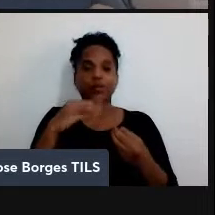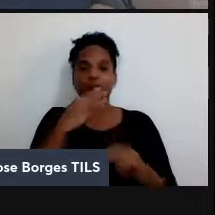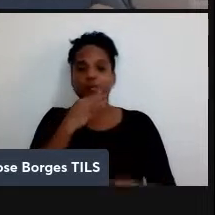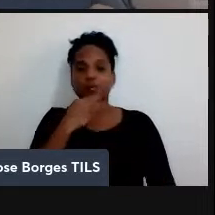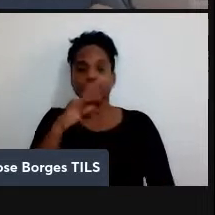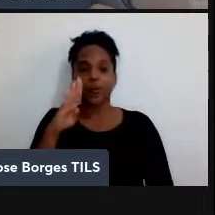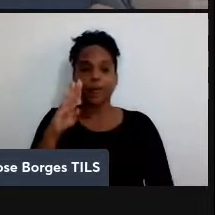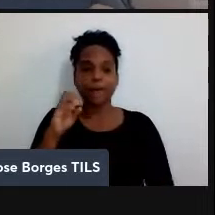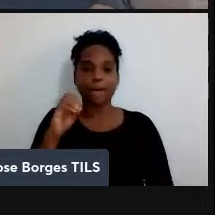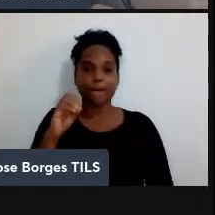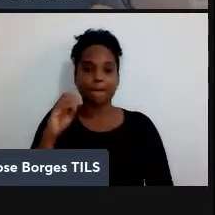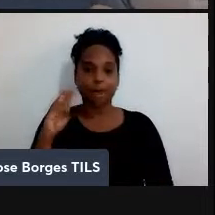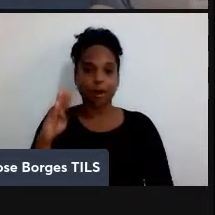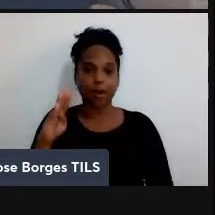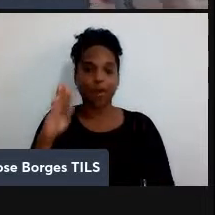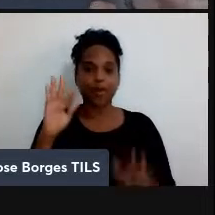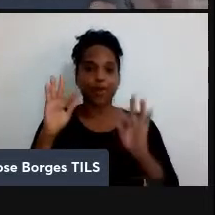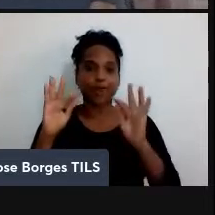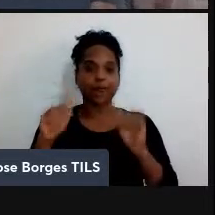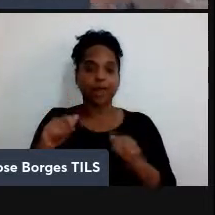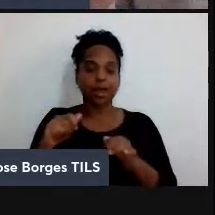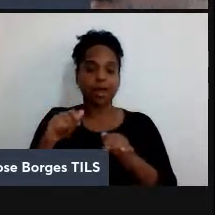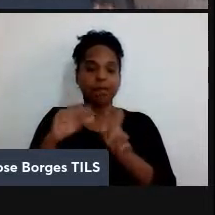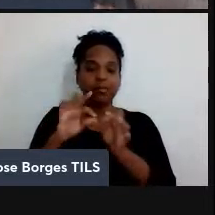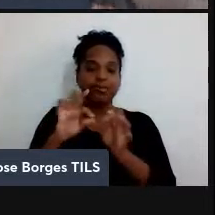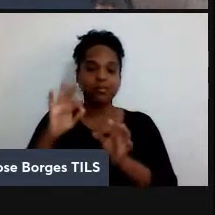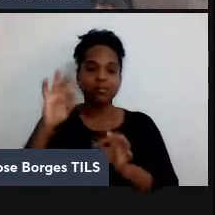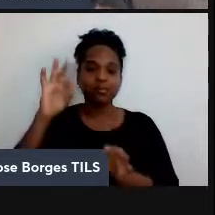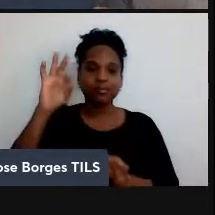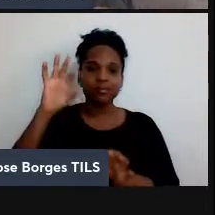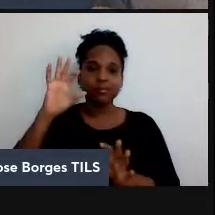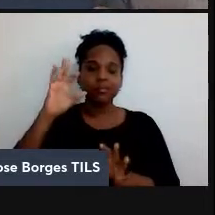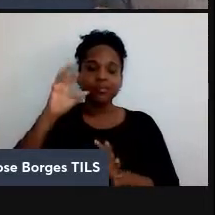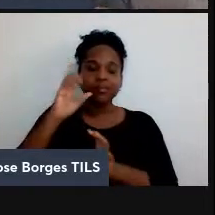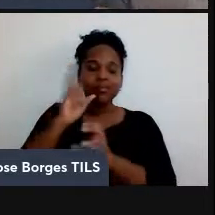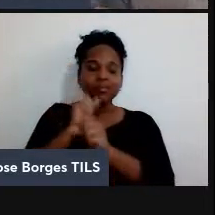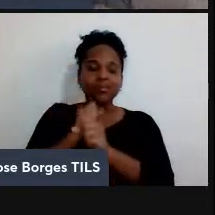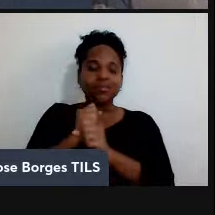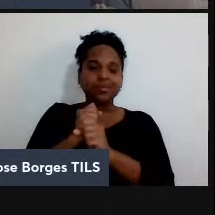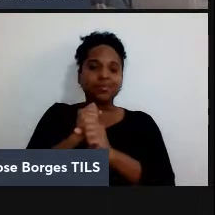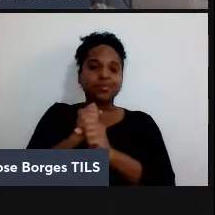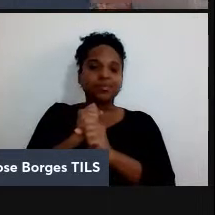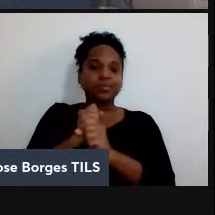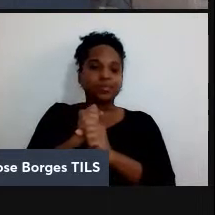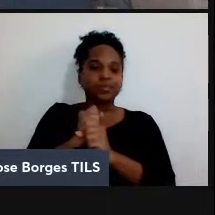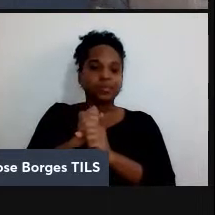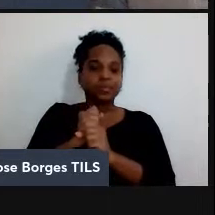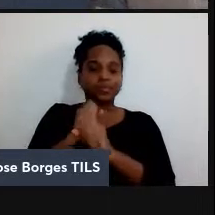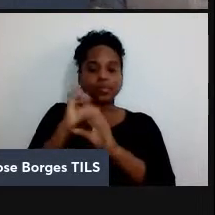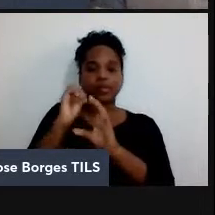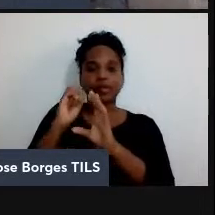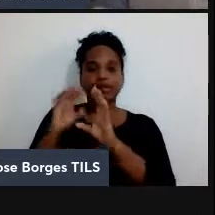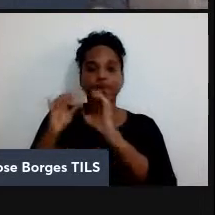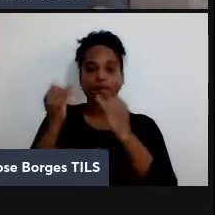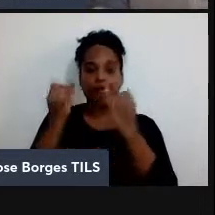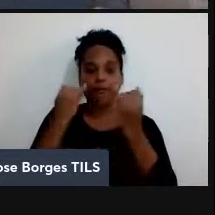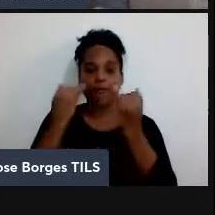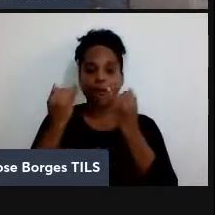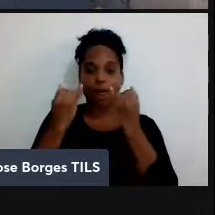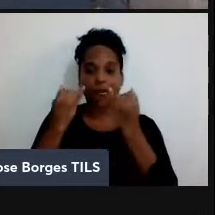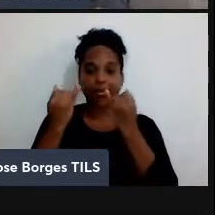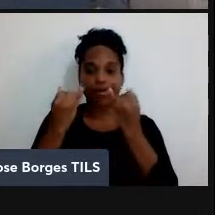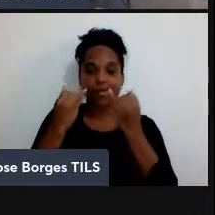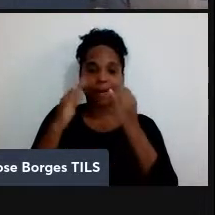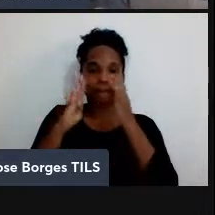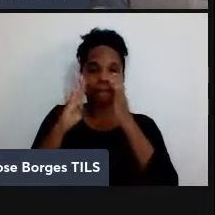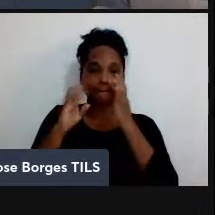final, ela mede esses dois caras, ela mede os dois quilts que estão em posse dela, envia essa informação lá para o Bob e a